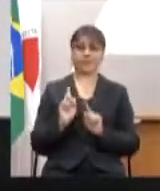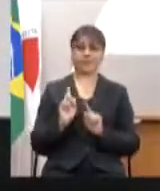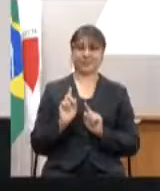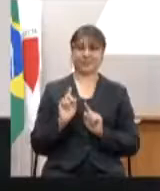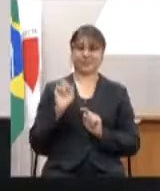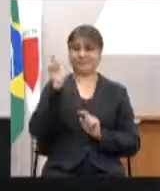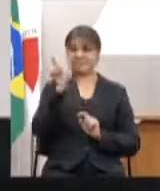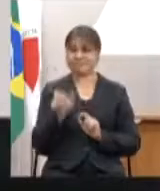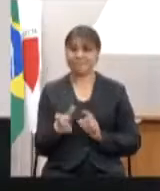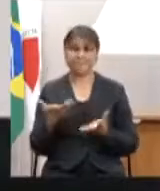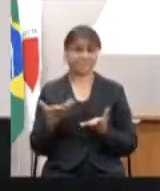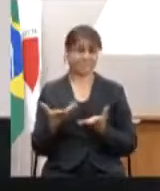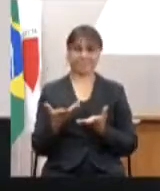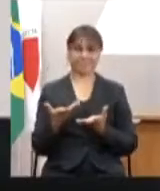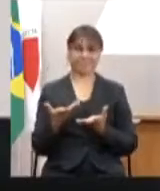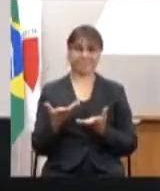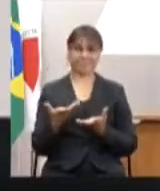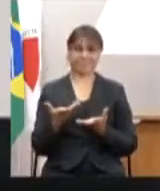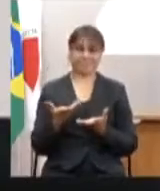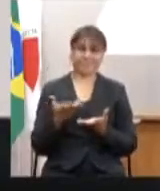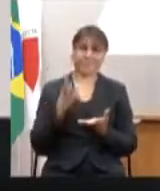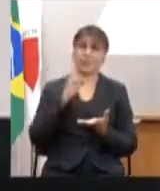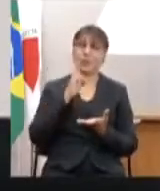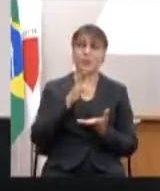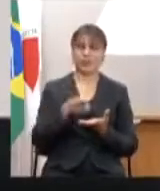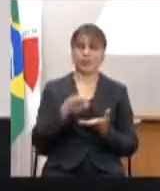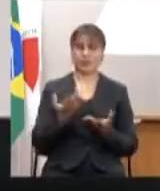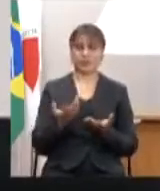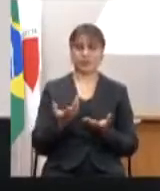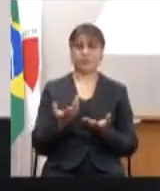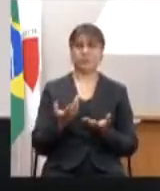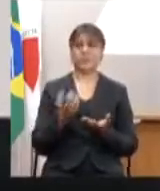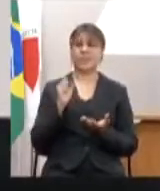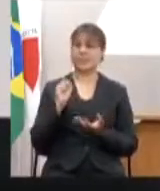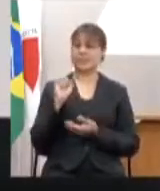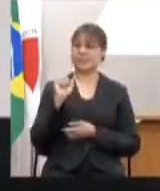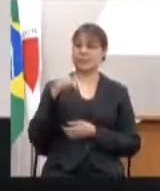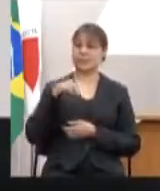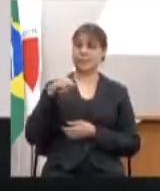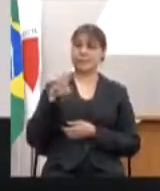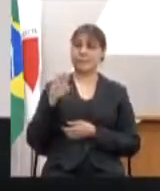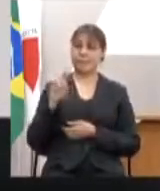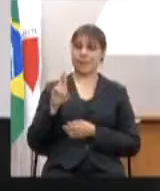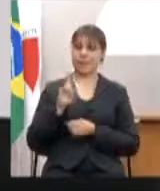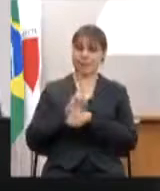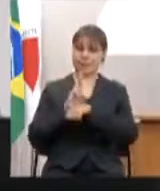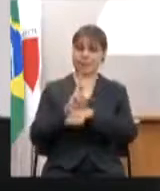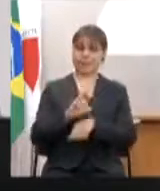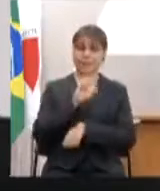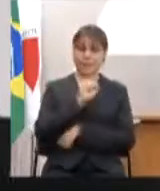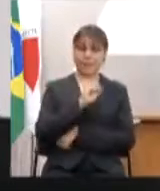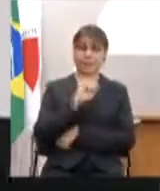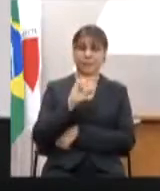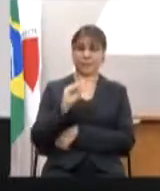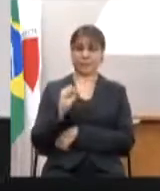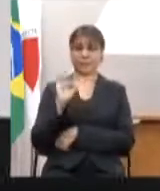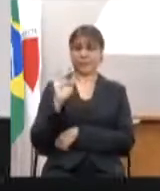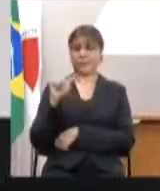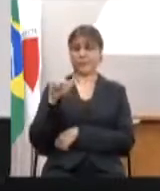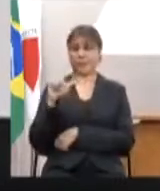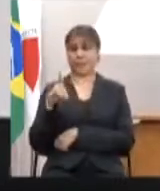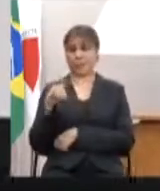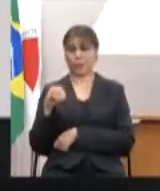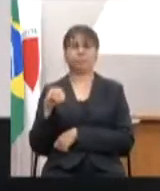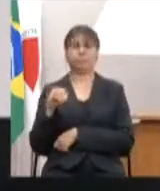não verem a marca deles. O companheiro Samer, que está participando, representando o SOS Fanado. Há